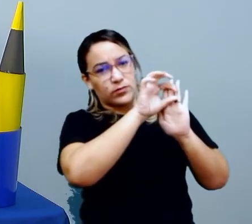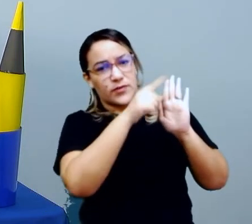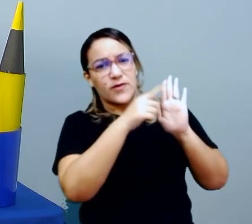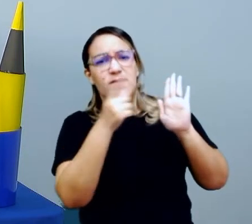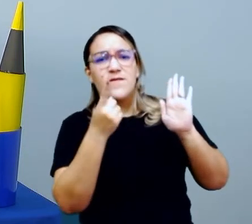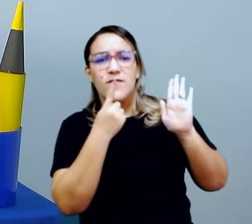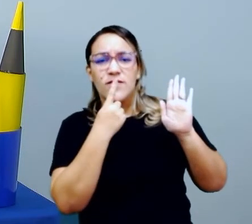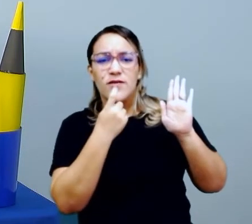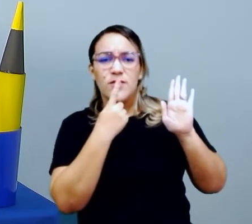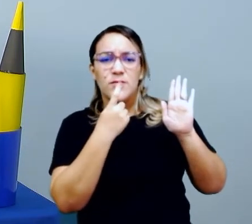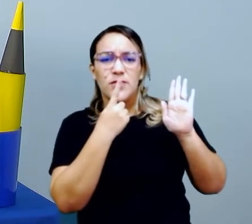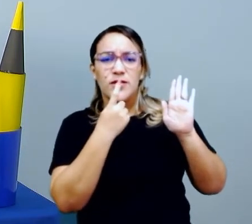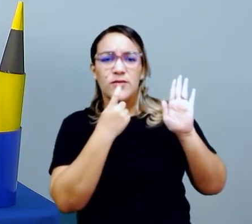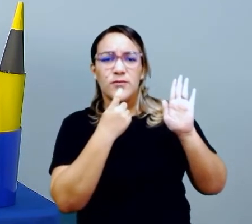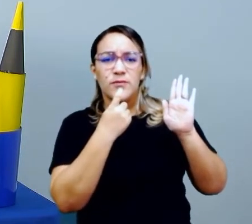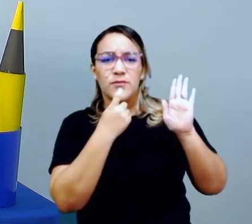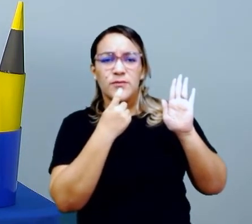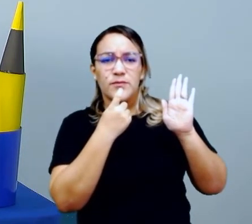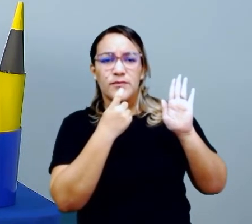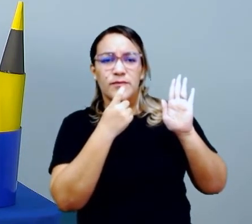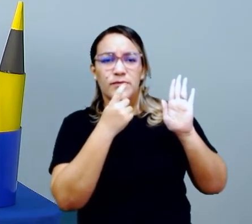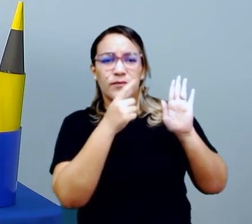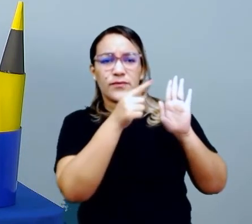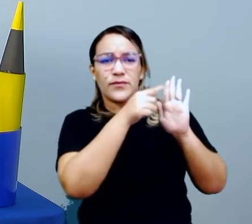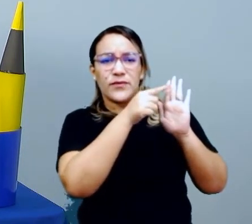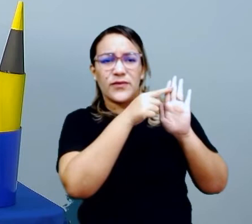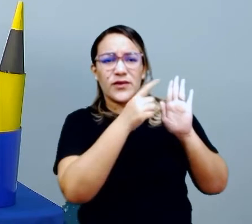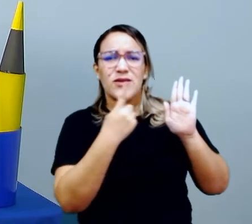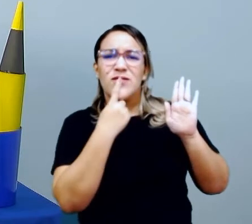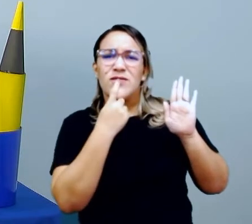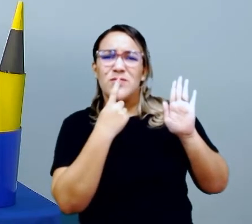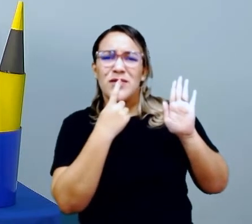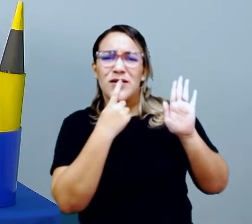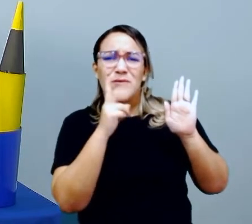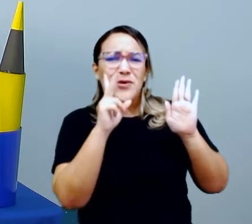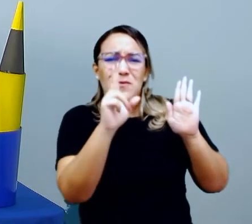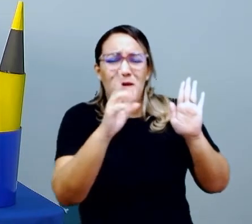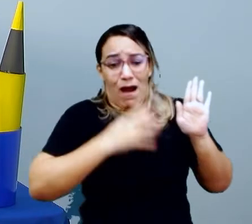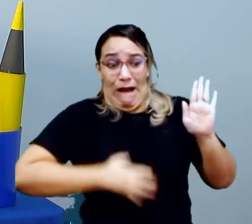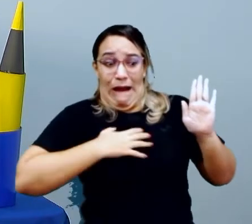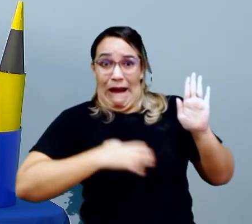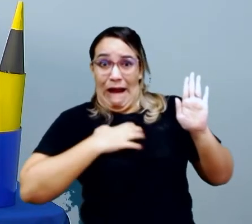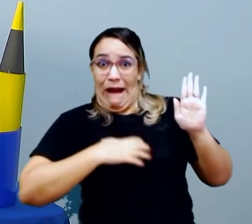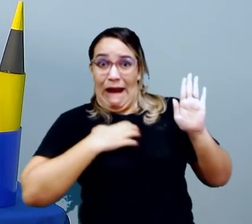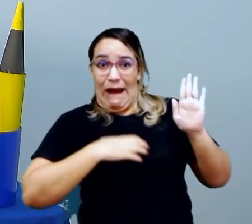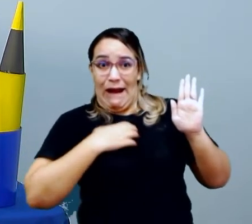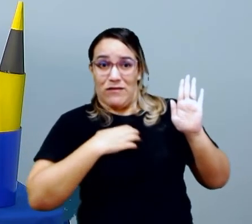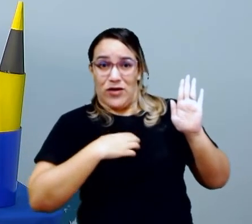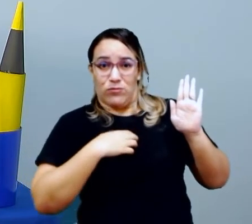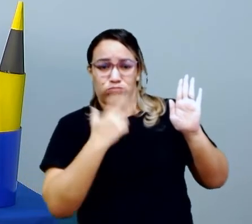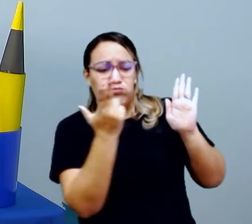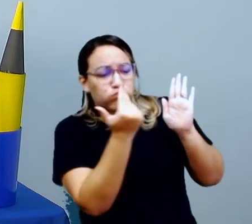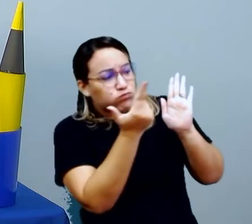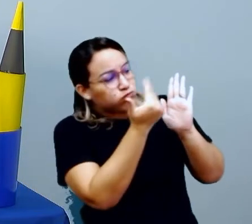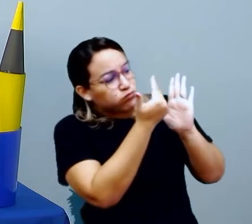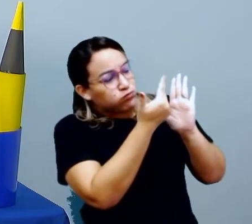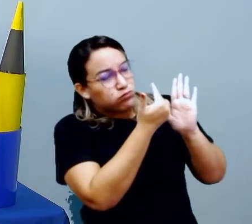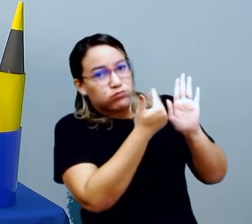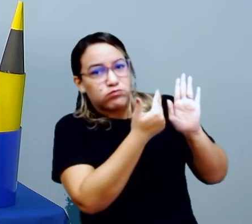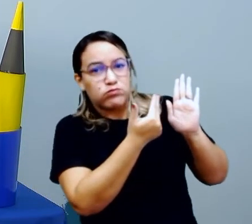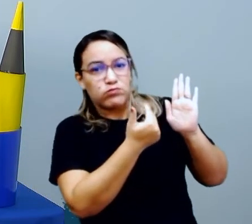fazer a carinha de quando a gente está com raiva, tá bom? A gente vai fazer aqui, ó, o